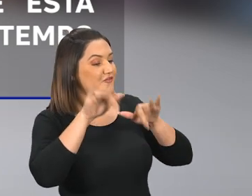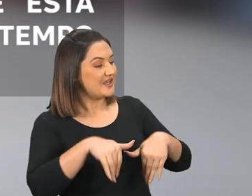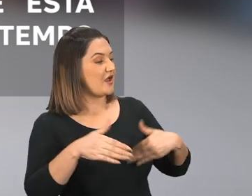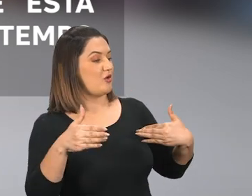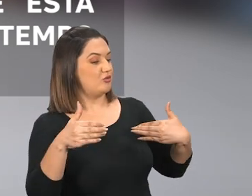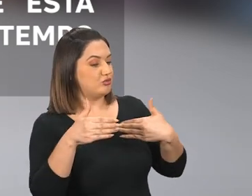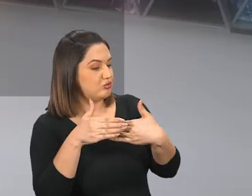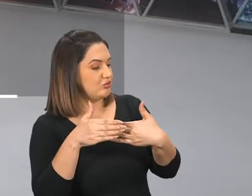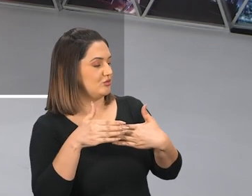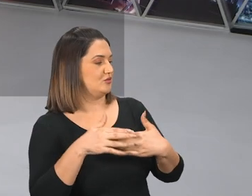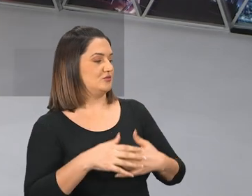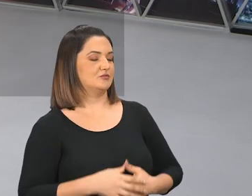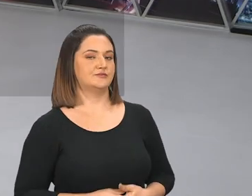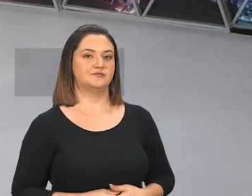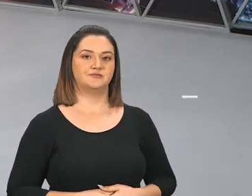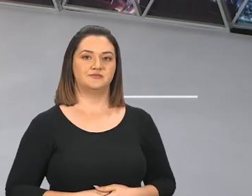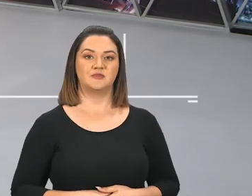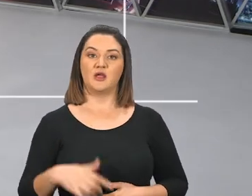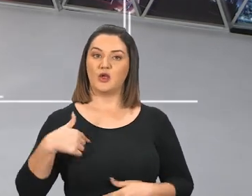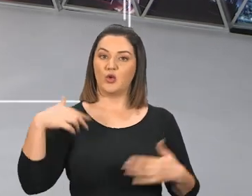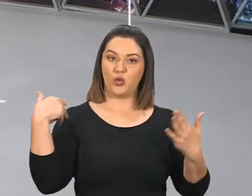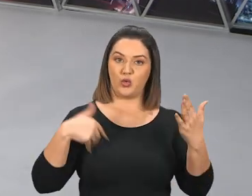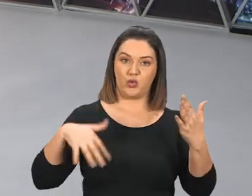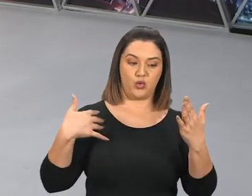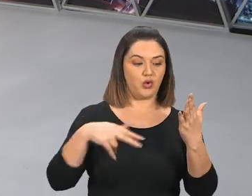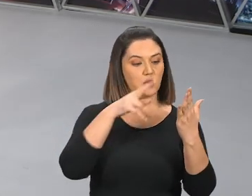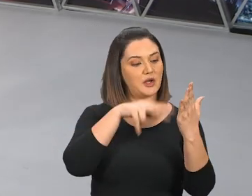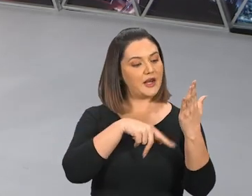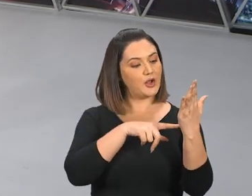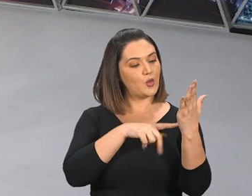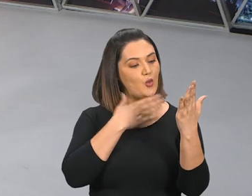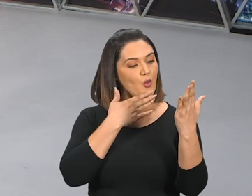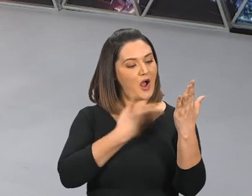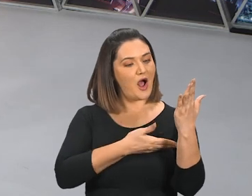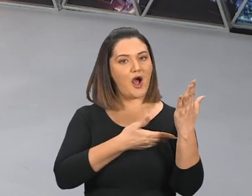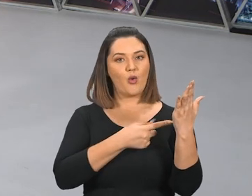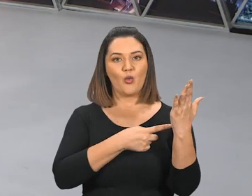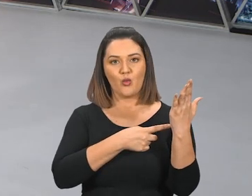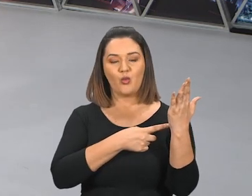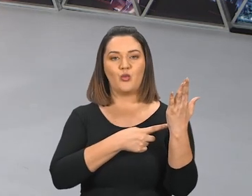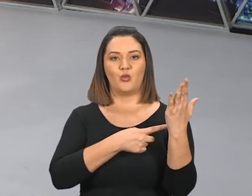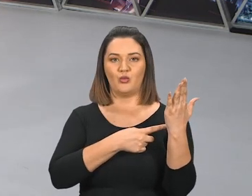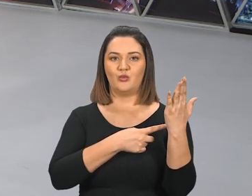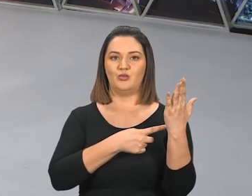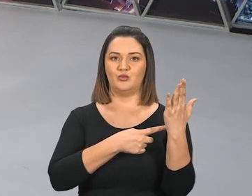Do fim, Uau, Eu não sei vocês, Eu me empolgo com isso, Eu me impressiono com isso,